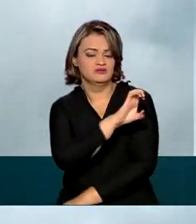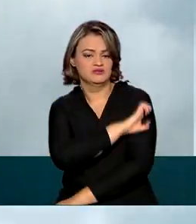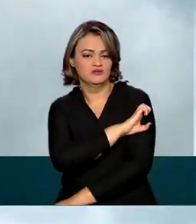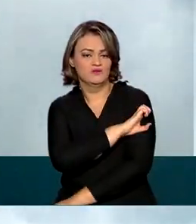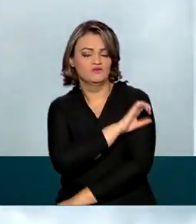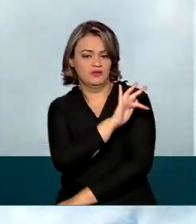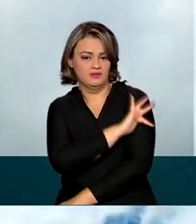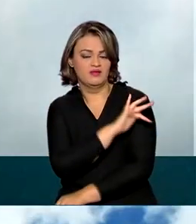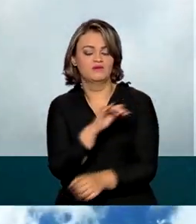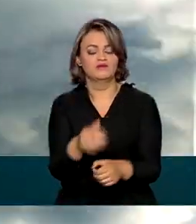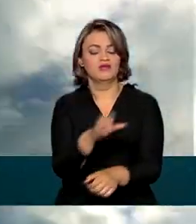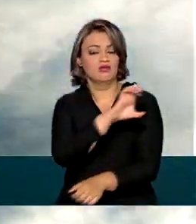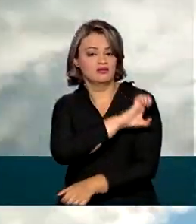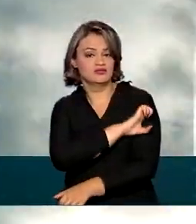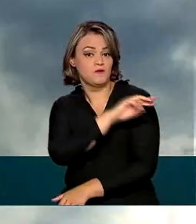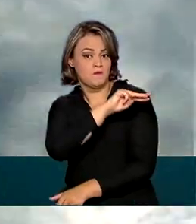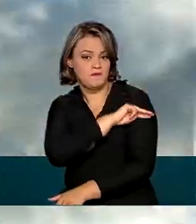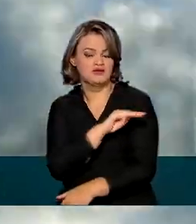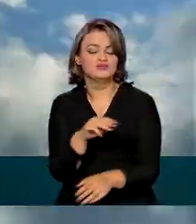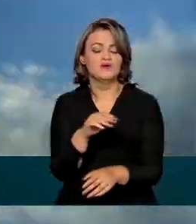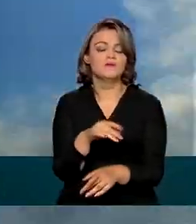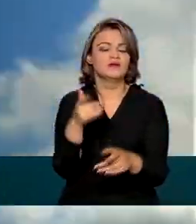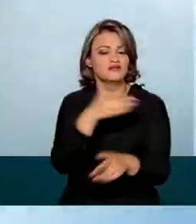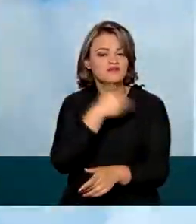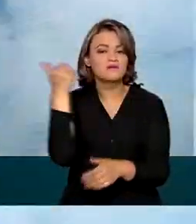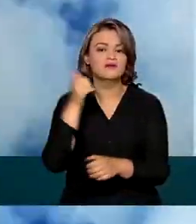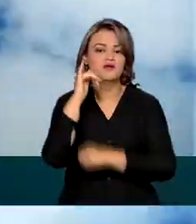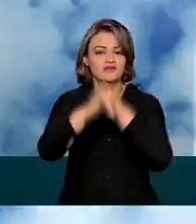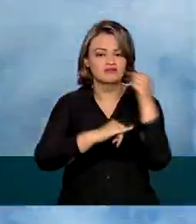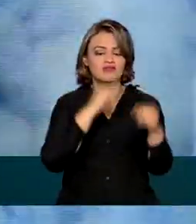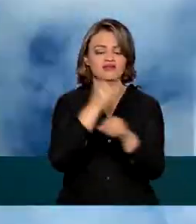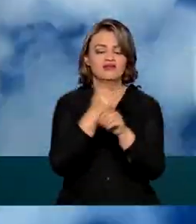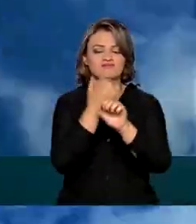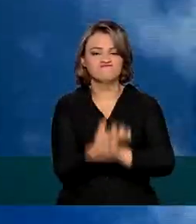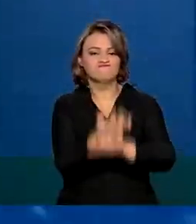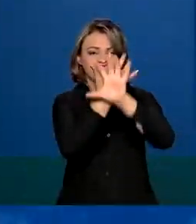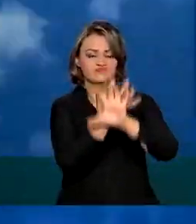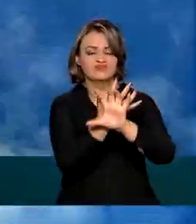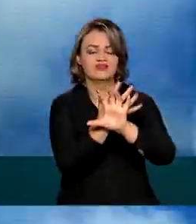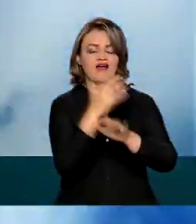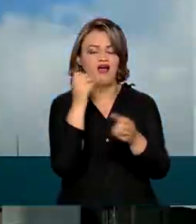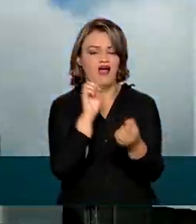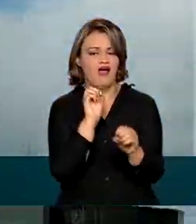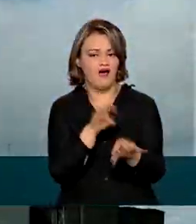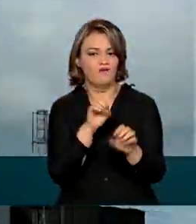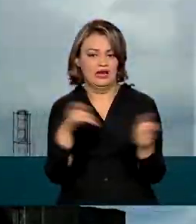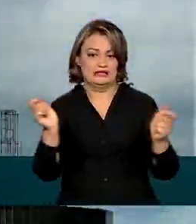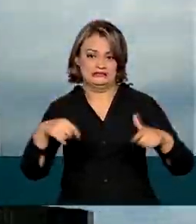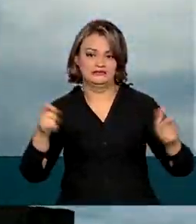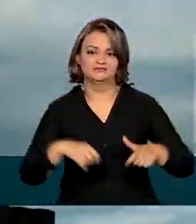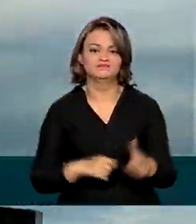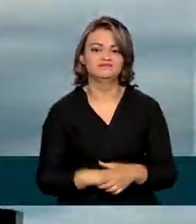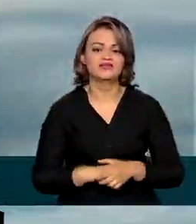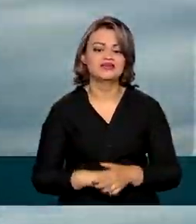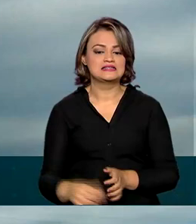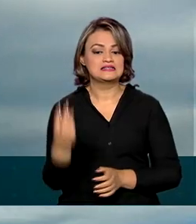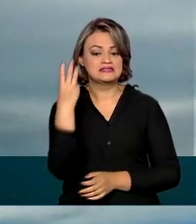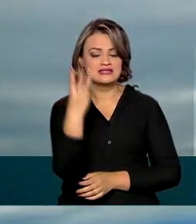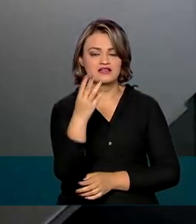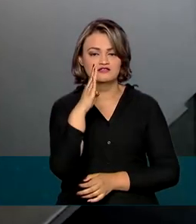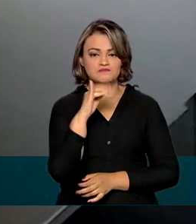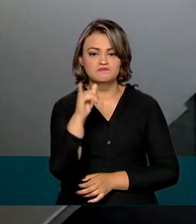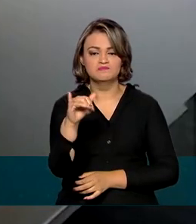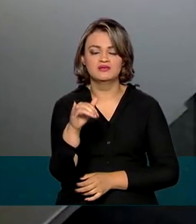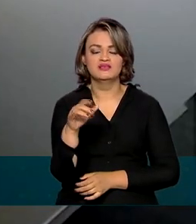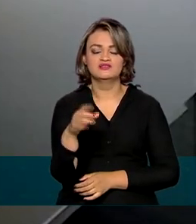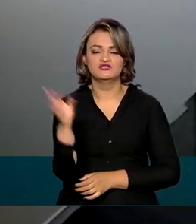médio para melhorar a qualidade das transmissões de aulas pela internet durante a pandemia. São 3 bilhões